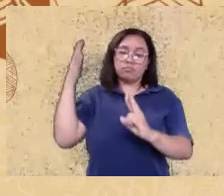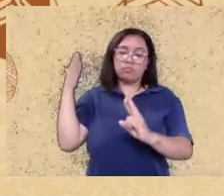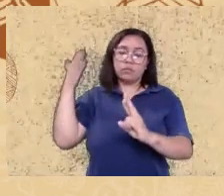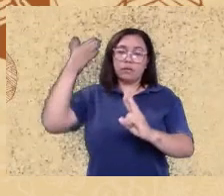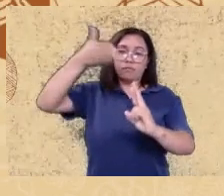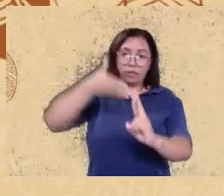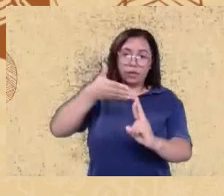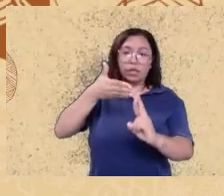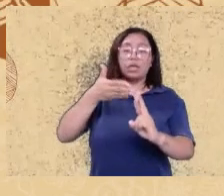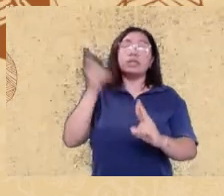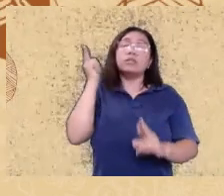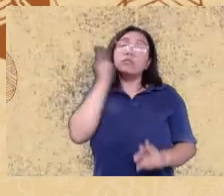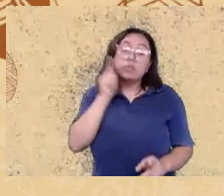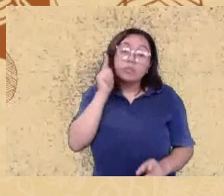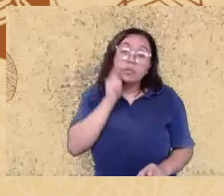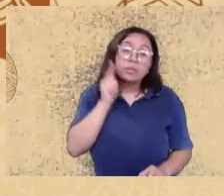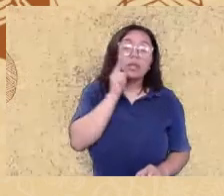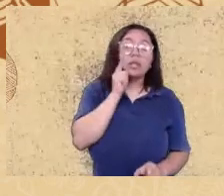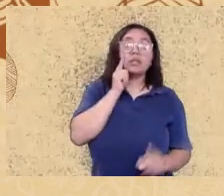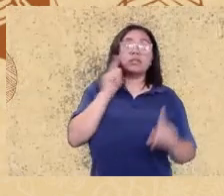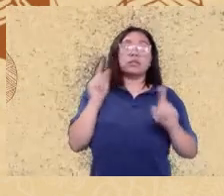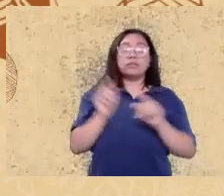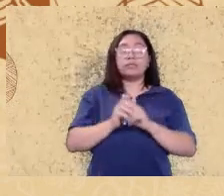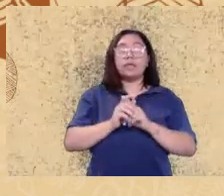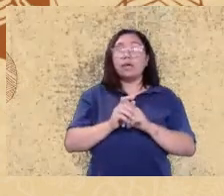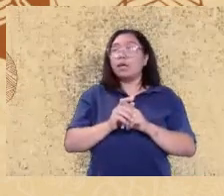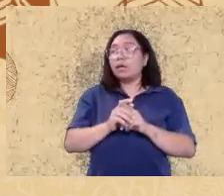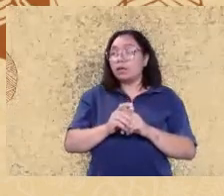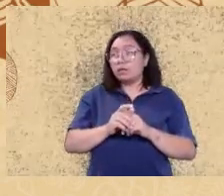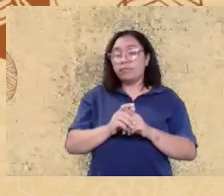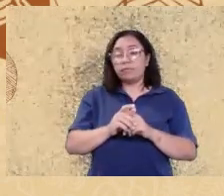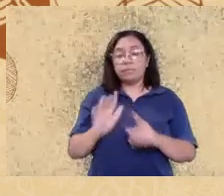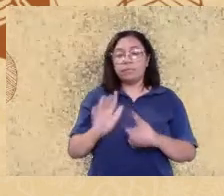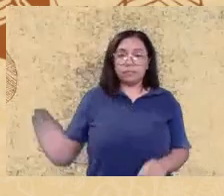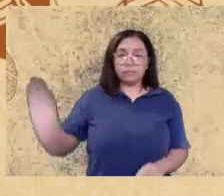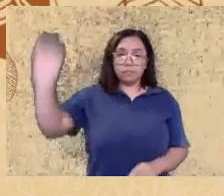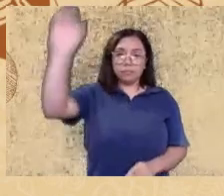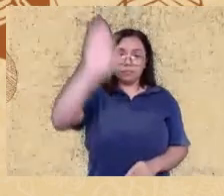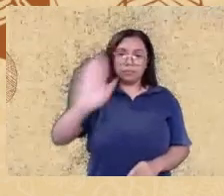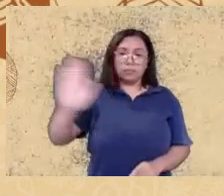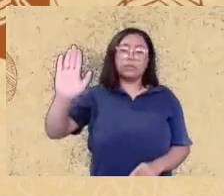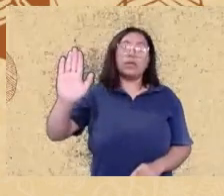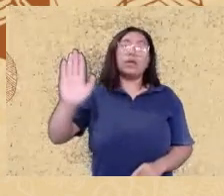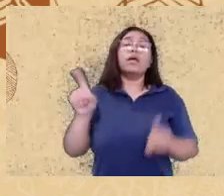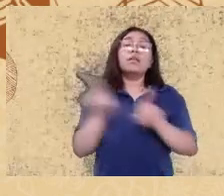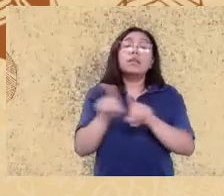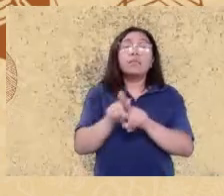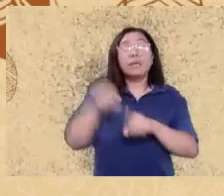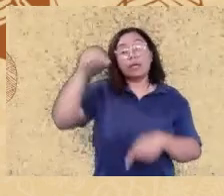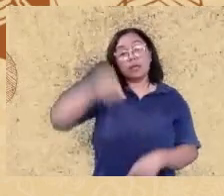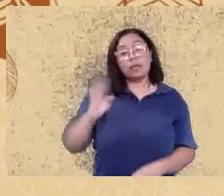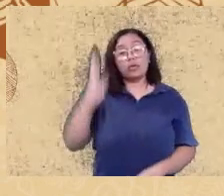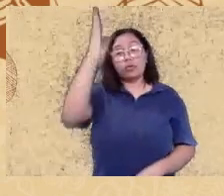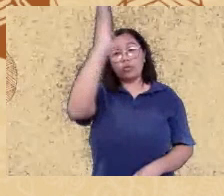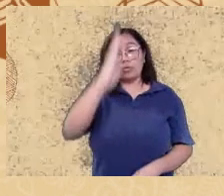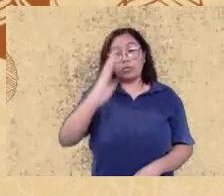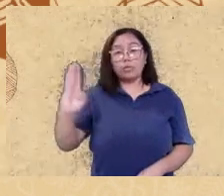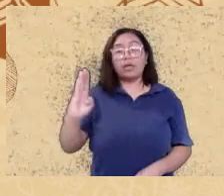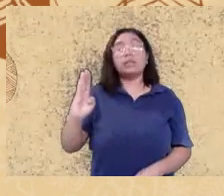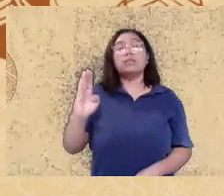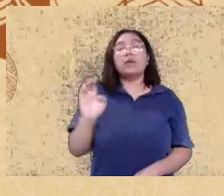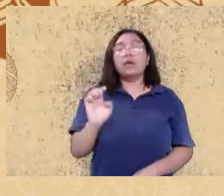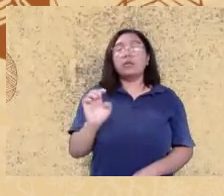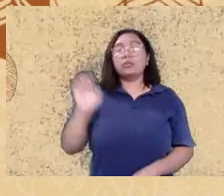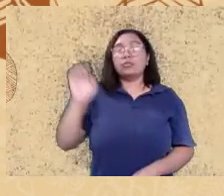quando são referências nacionais elas estão vinculadas ao eixo sul-sudeste do país desconsiderando publicações